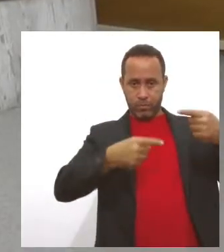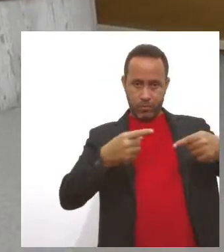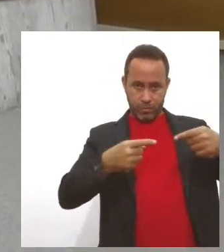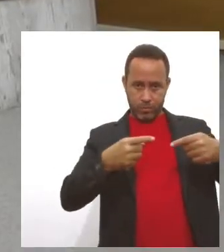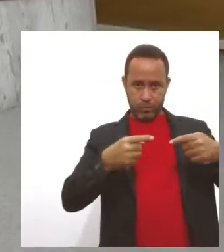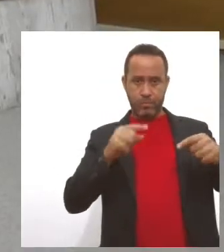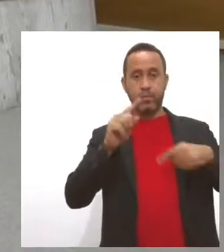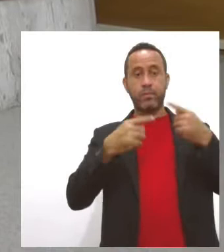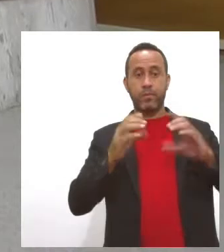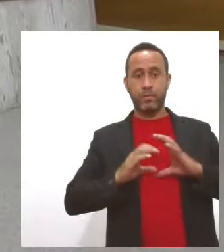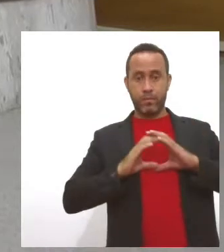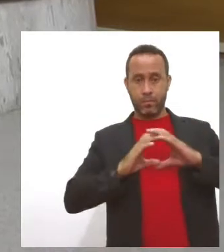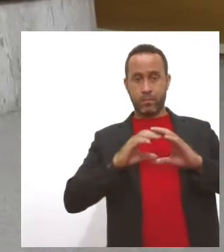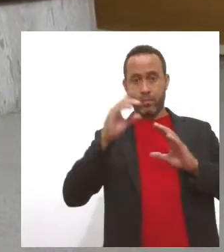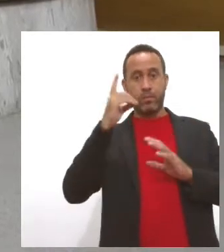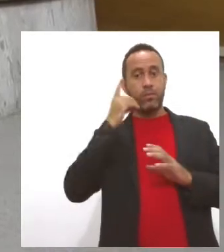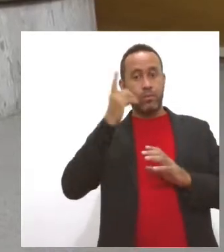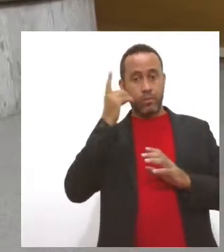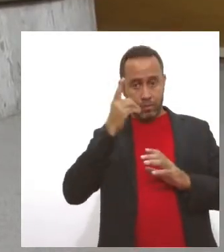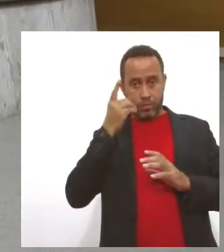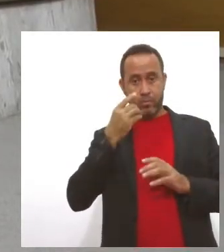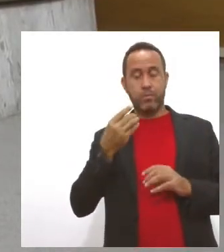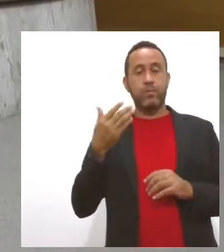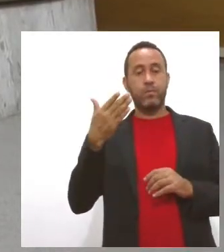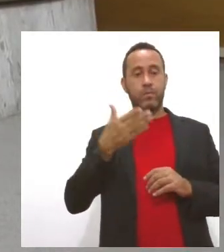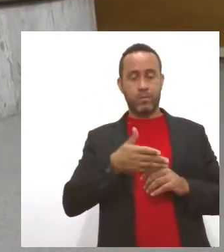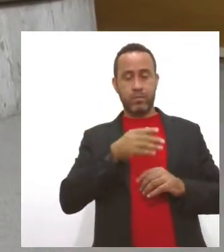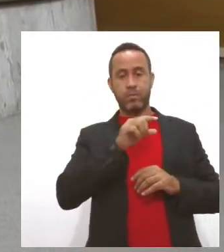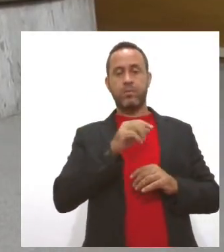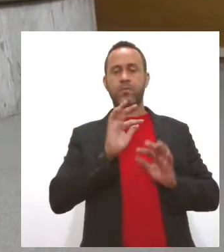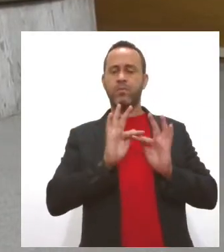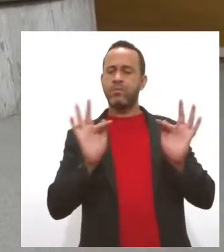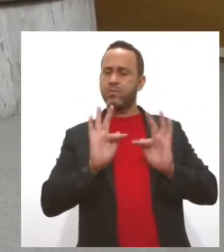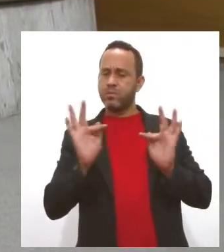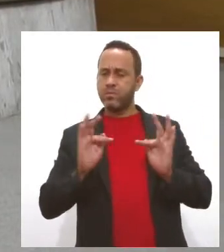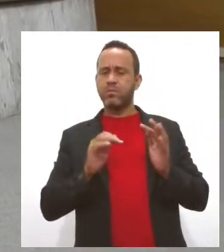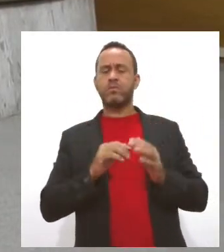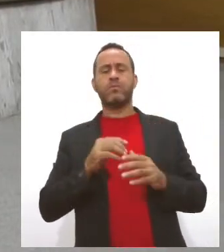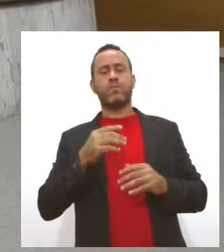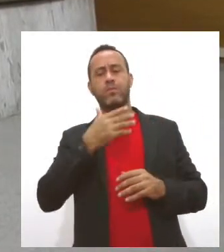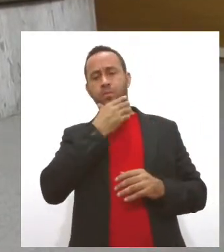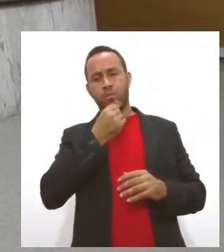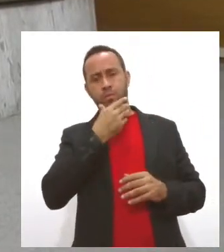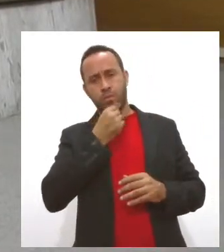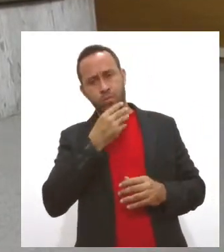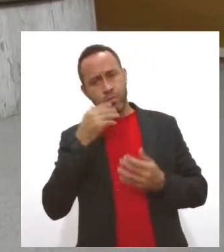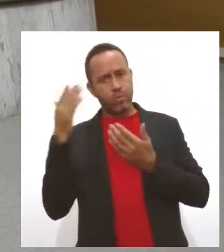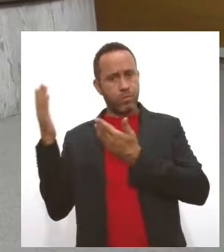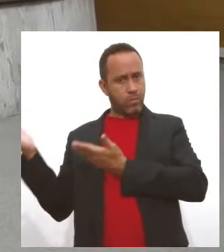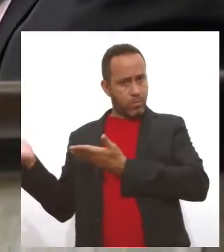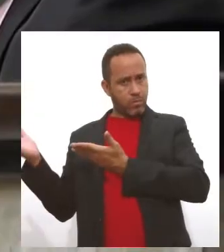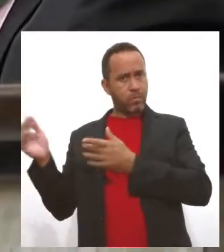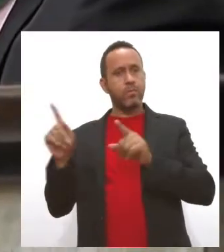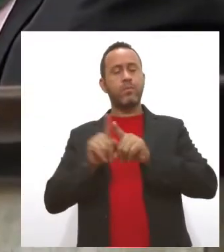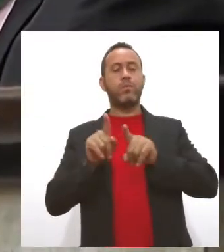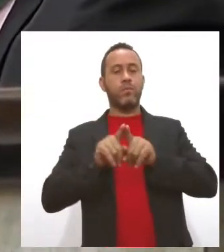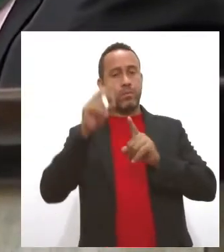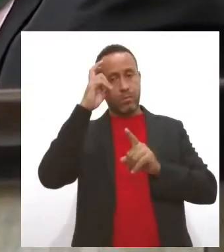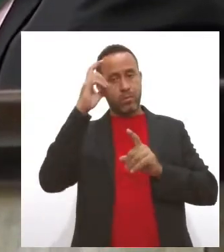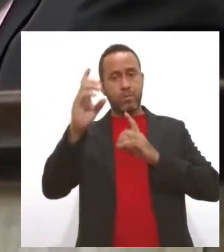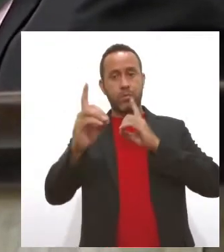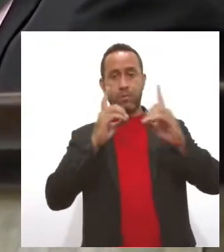medalha, os deputados presentes destacaram a humildade do parlamentar homenageado e sua capacidade de diálogo.